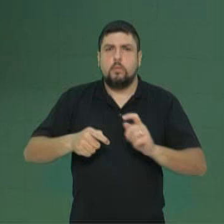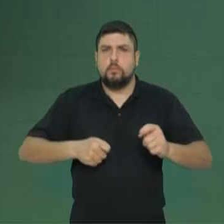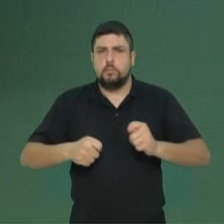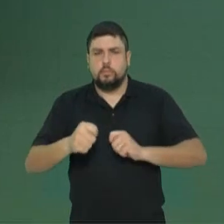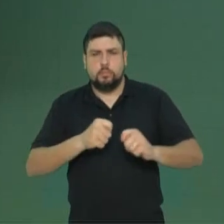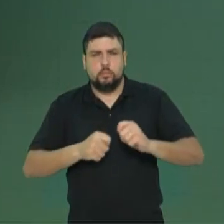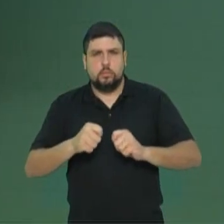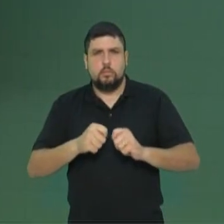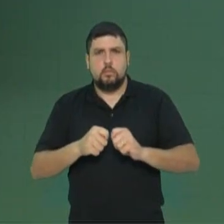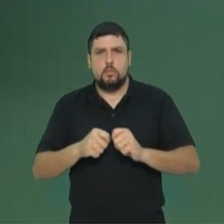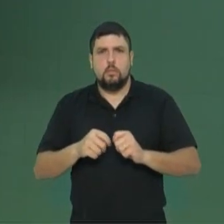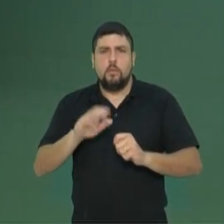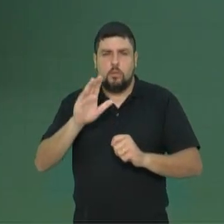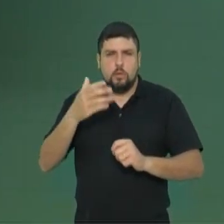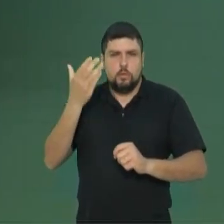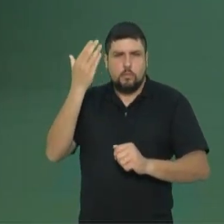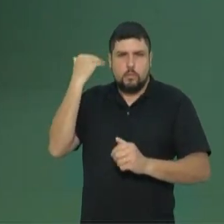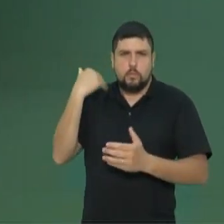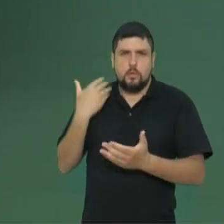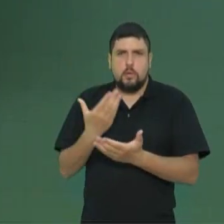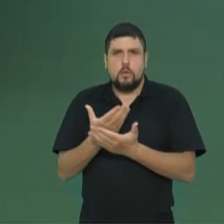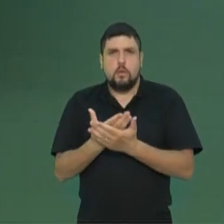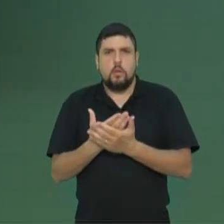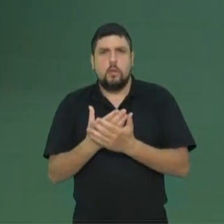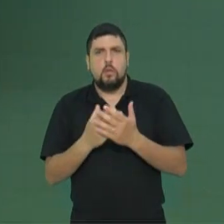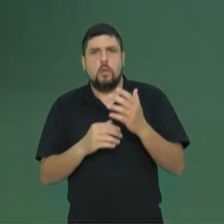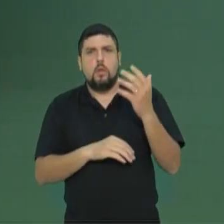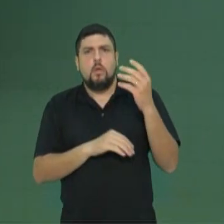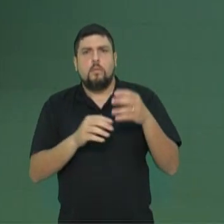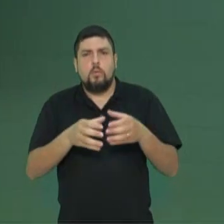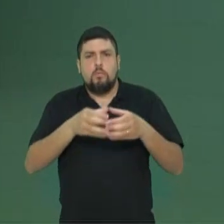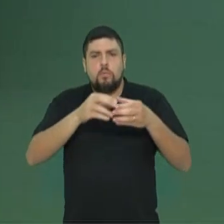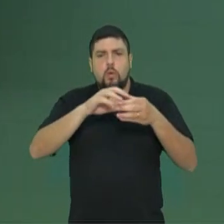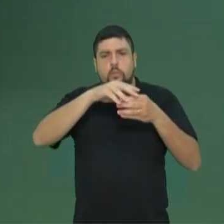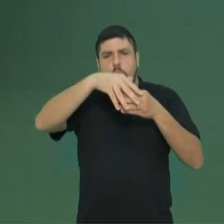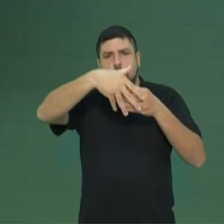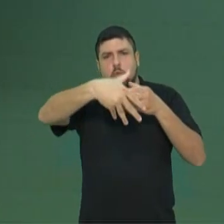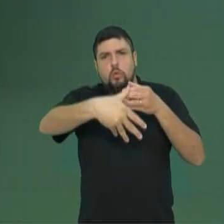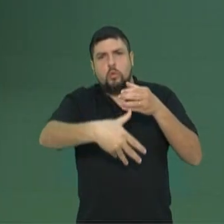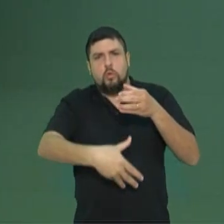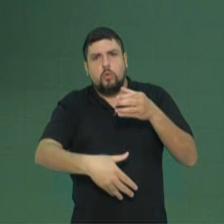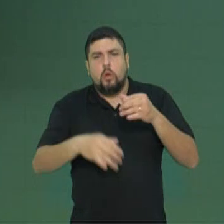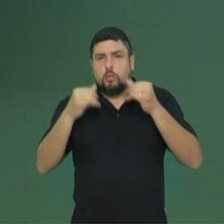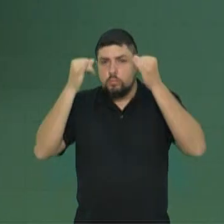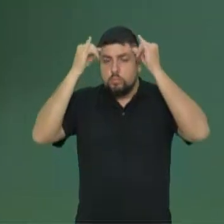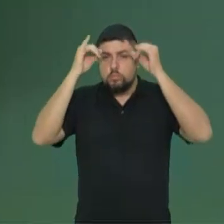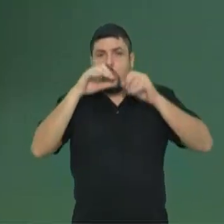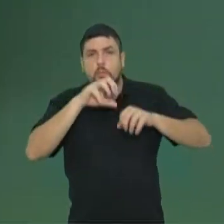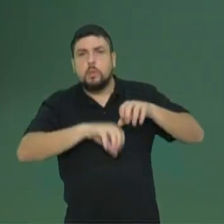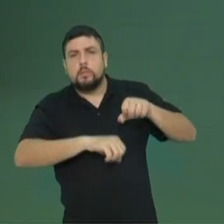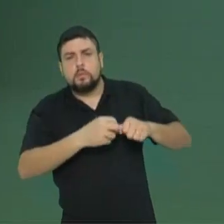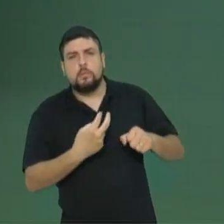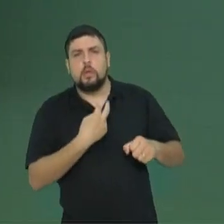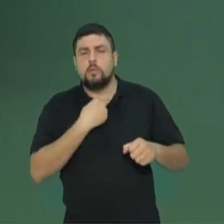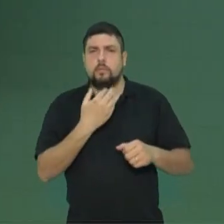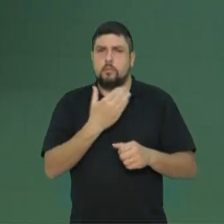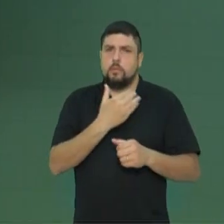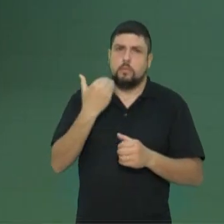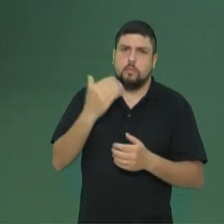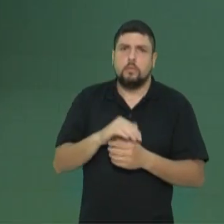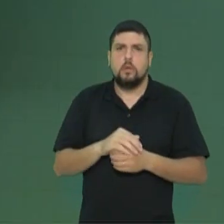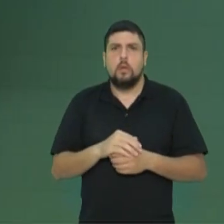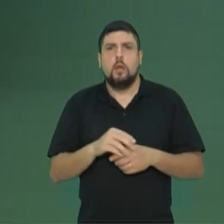Trouxe para vocês na aula lá, aquela samambaia que o gado não pode pastar, que vai dar prejuízo no crescimento dele, podendo levar à morte. Tem outras